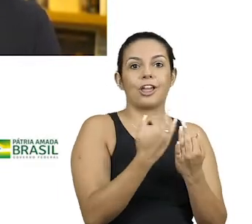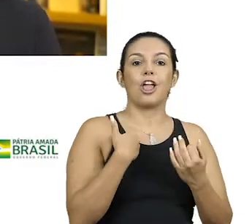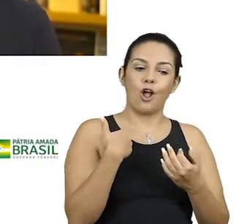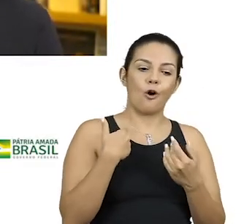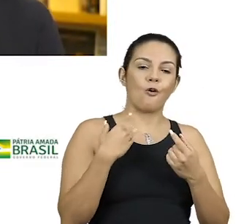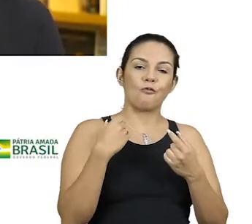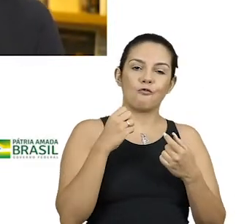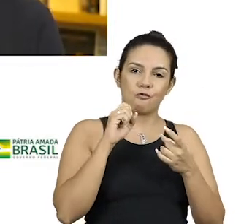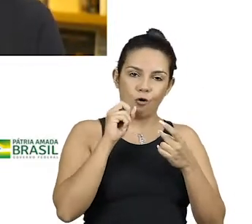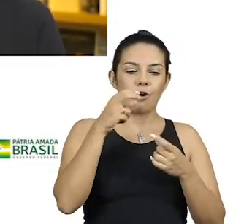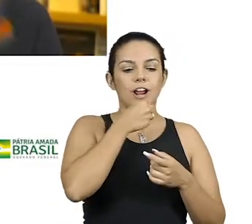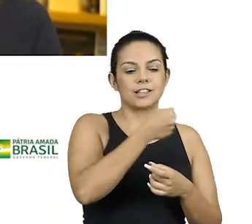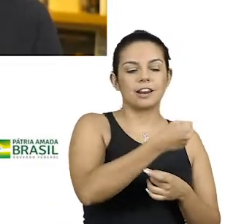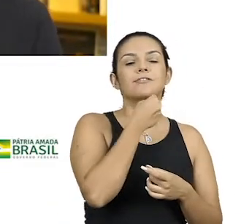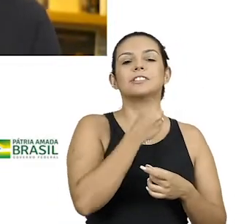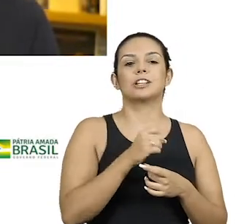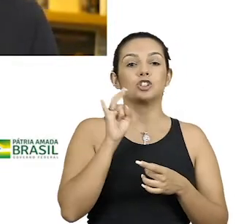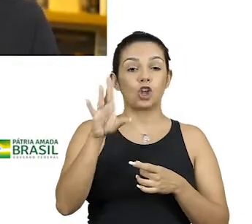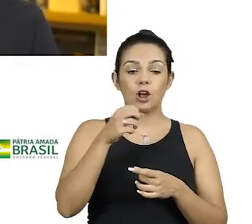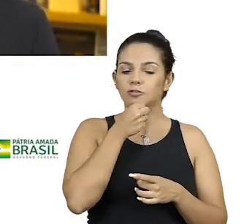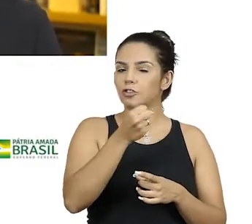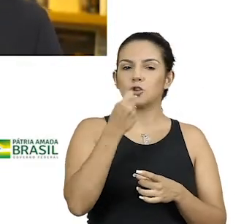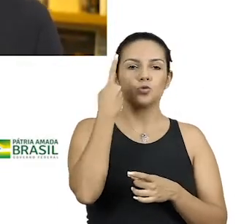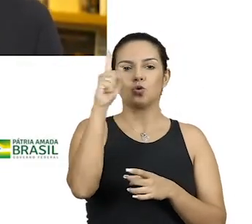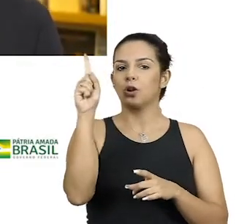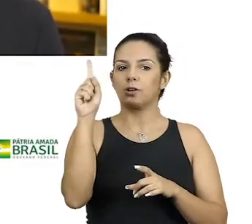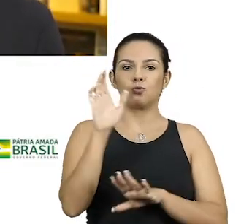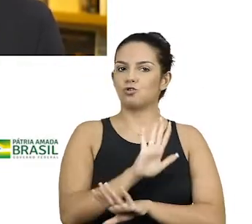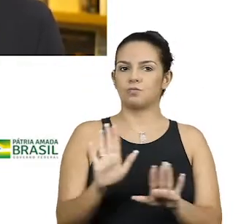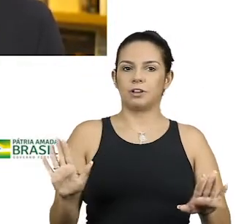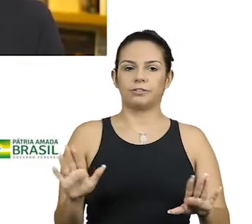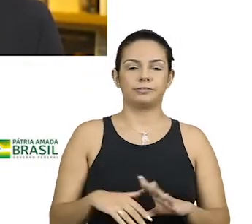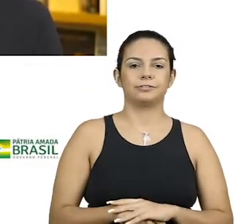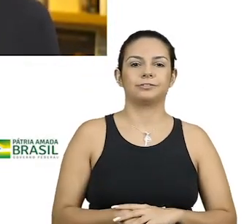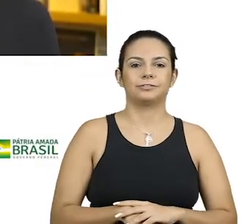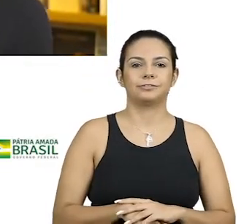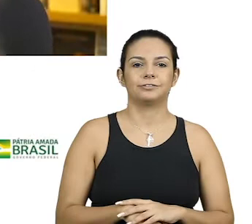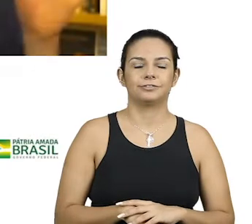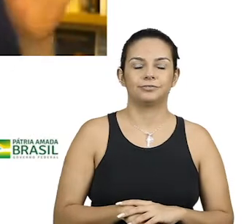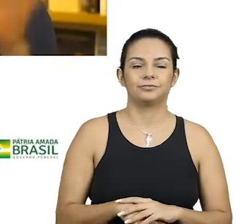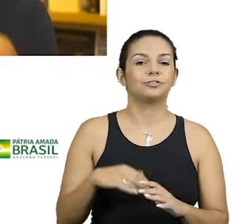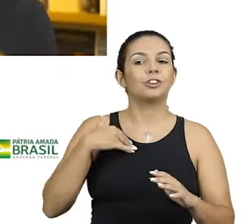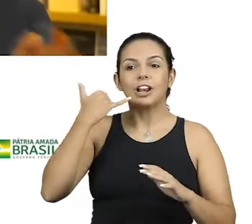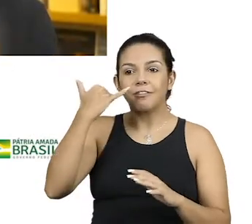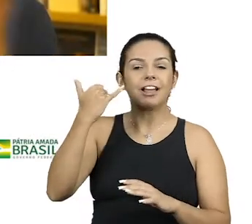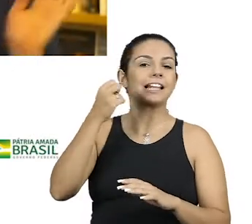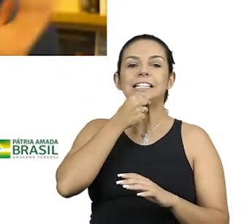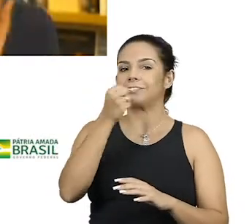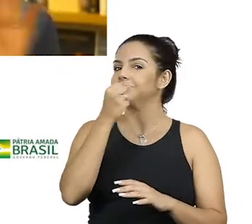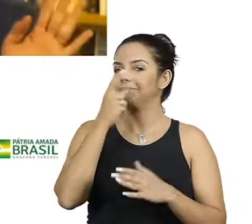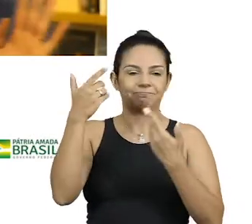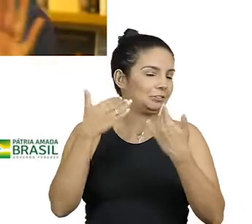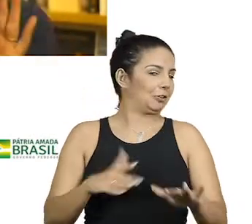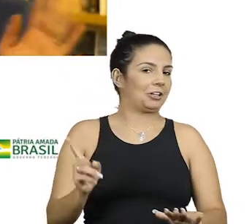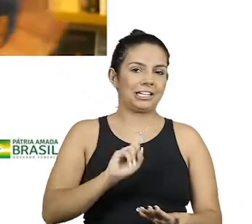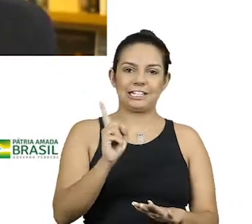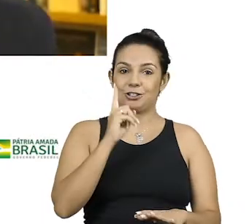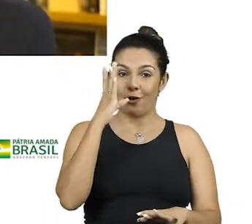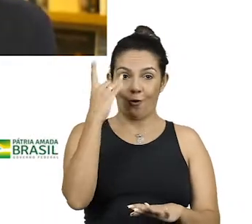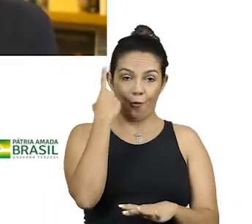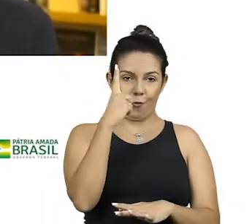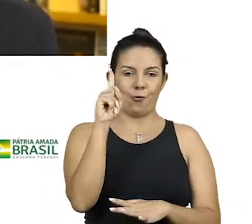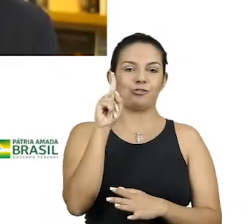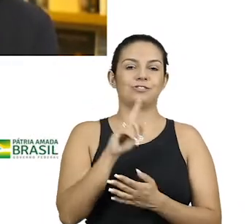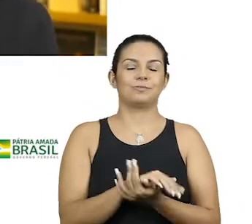dando essa entrevista. E vai ser só essa, depois não tem mais nenhuma. E realmente não tem. Depois eu ligava para ele, não dava.